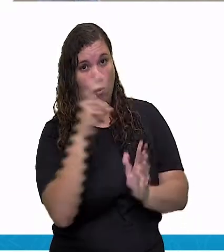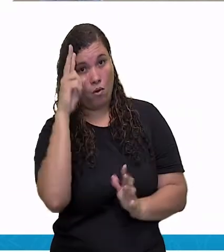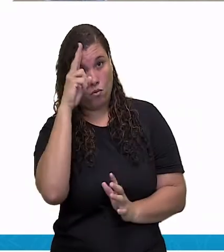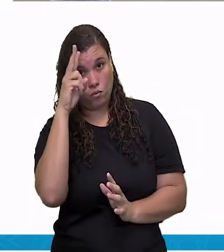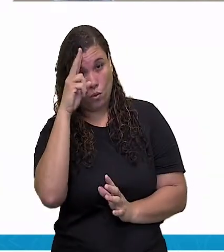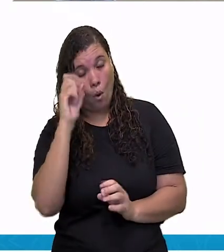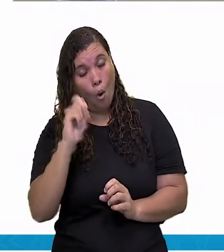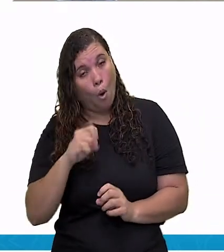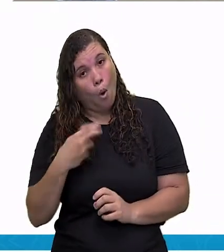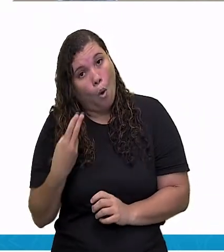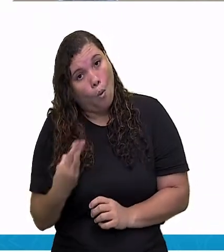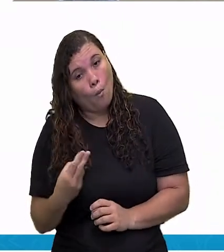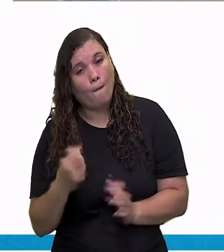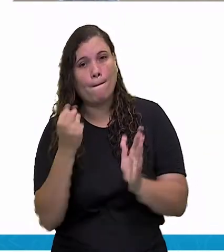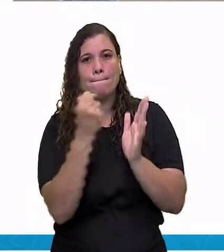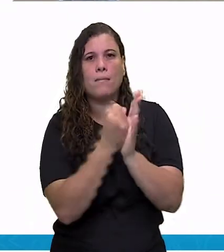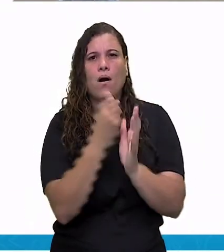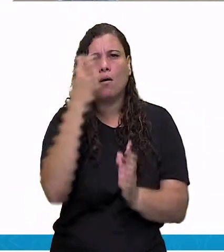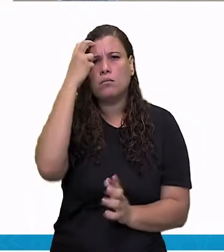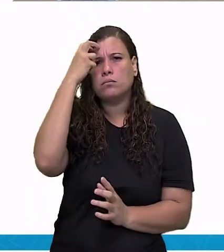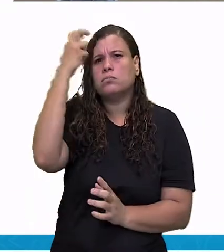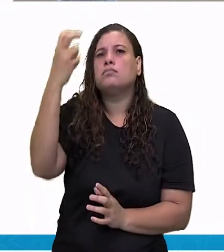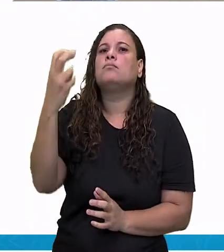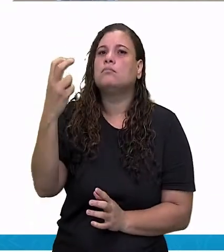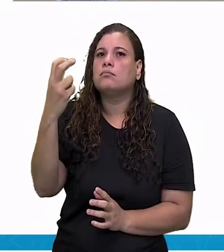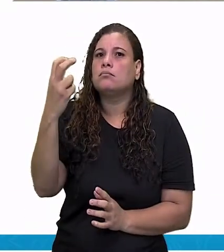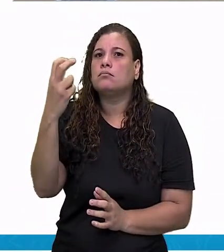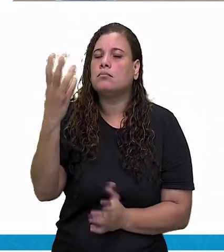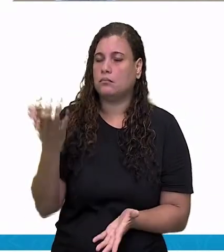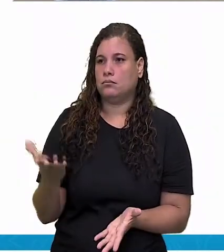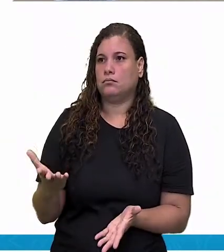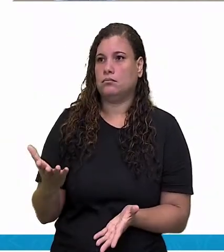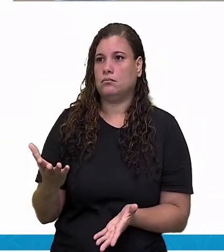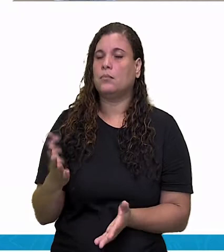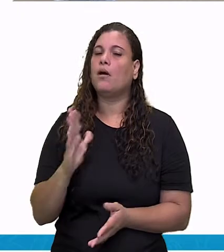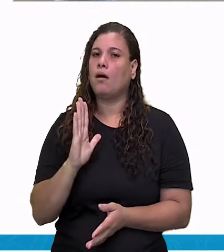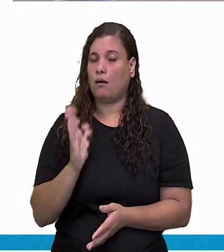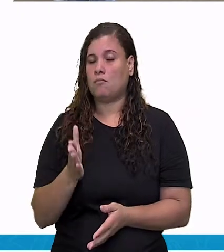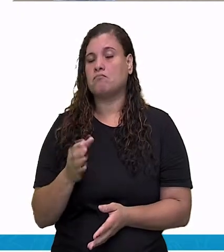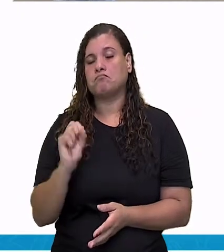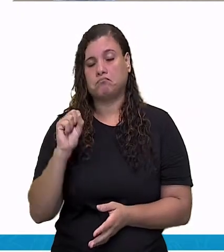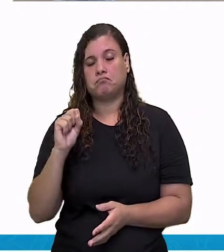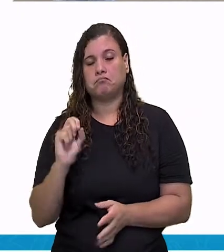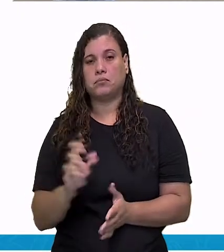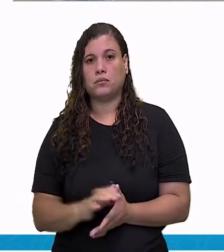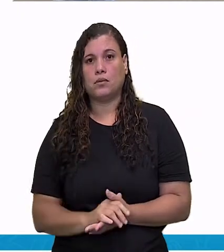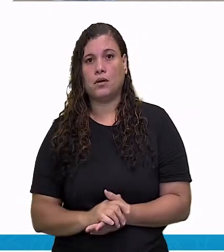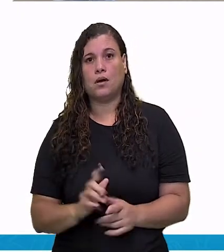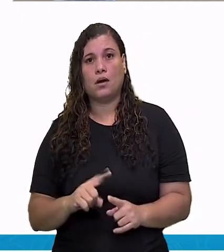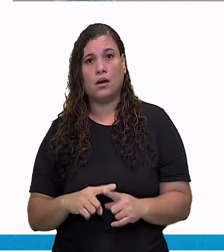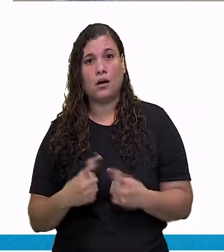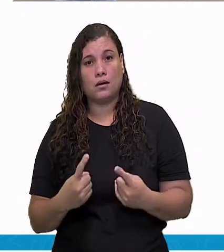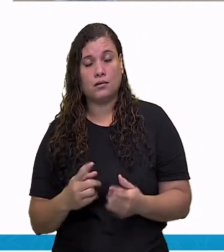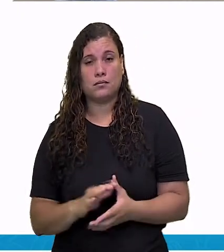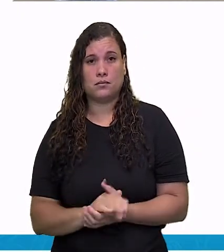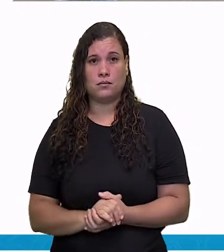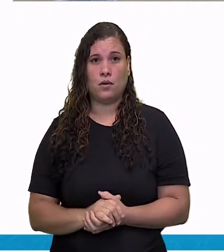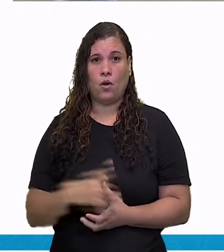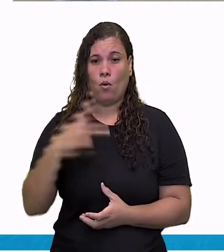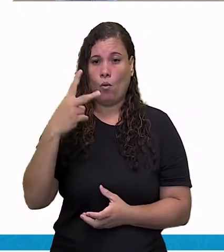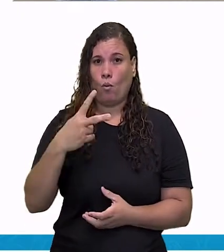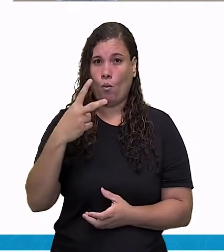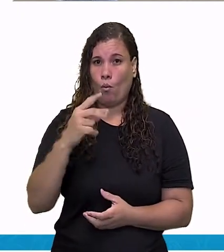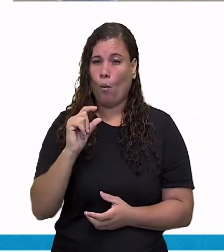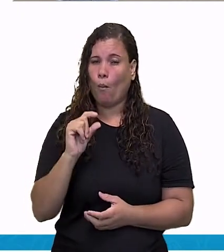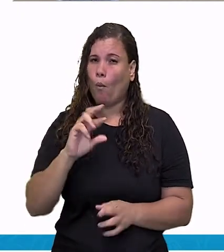ele vem contar essa história e o cultural, principalmente, ele traz consigo